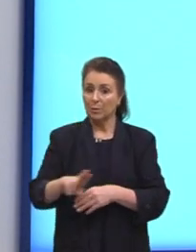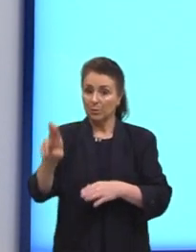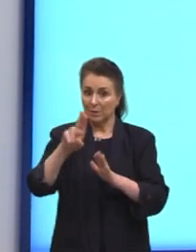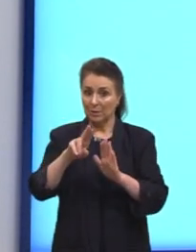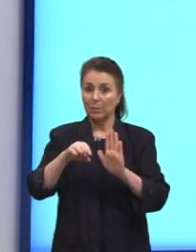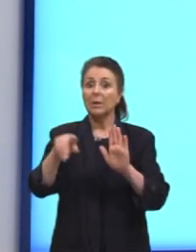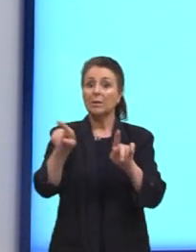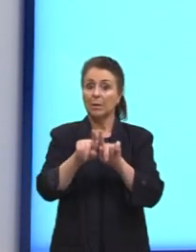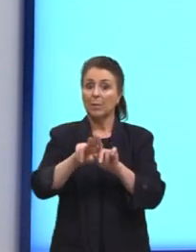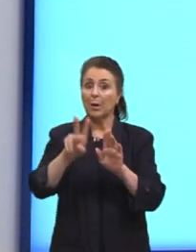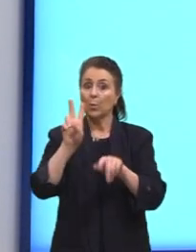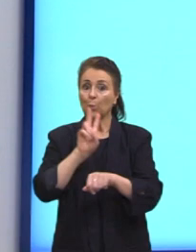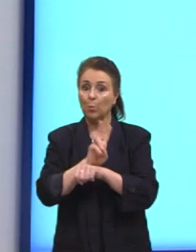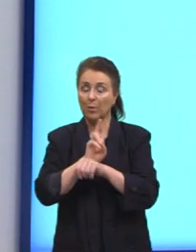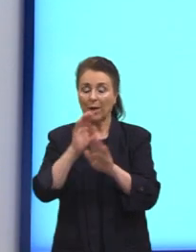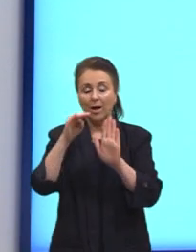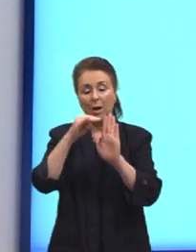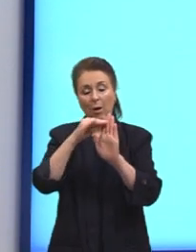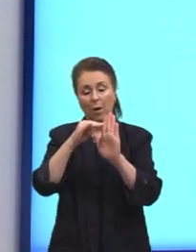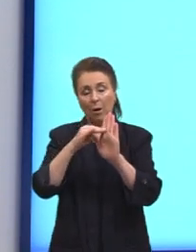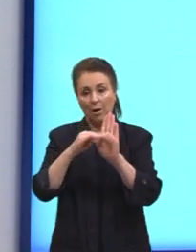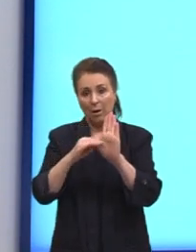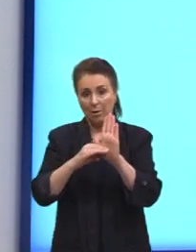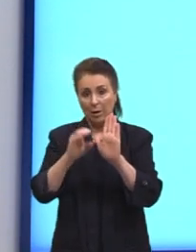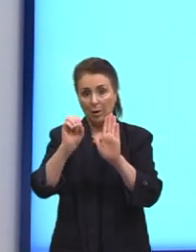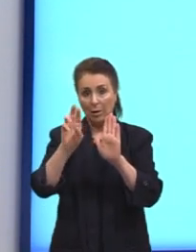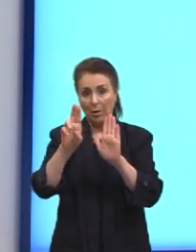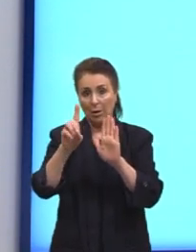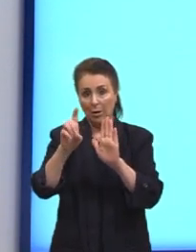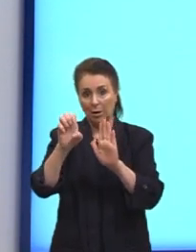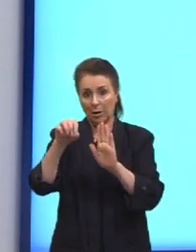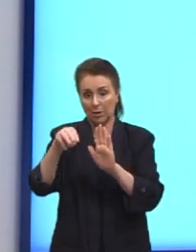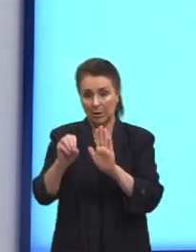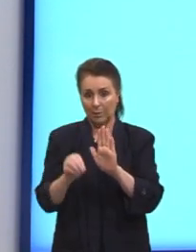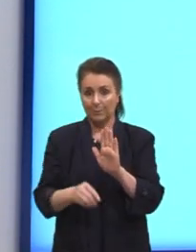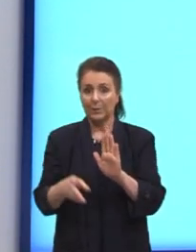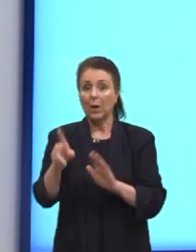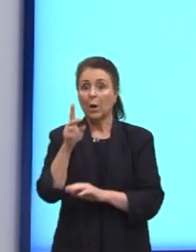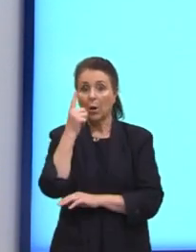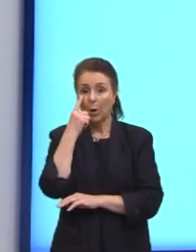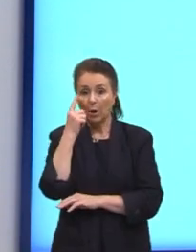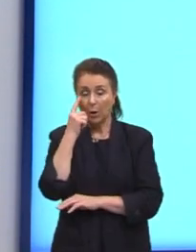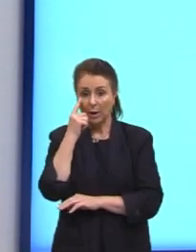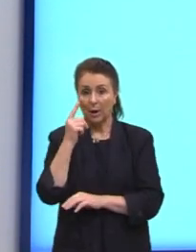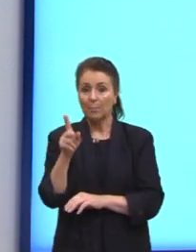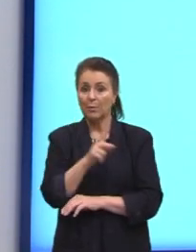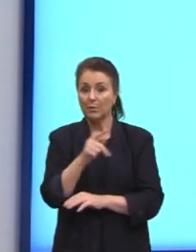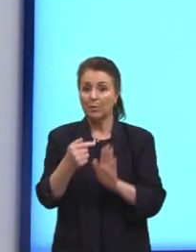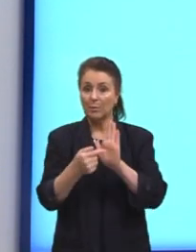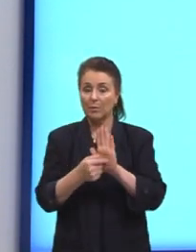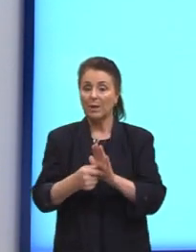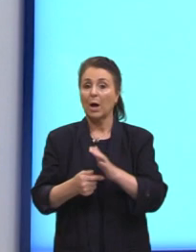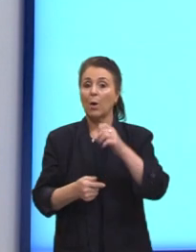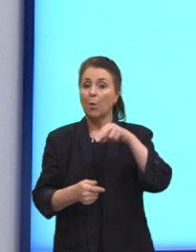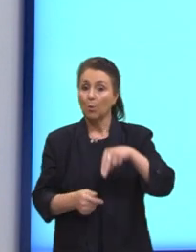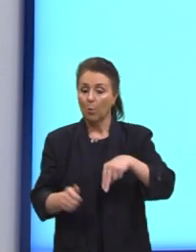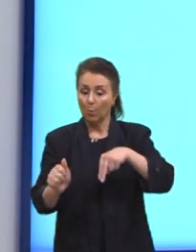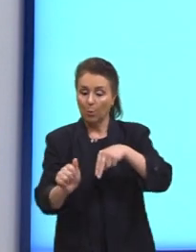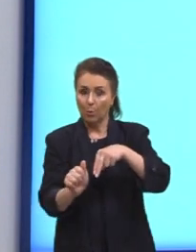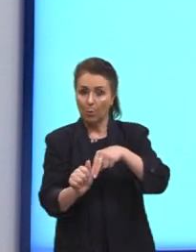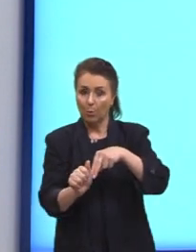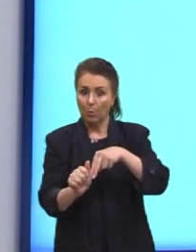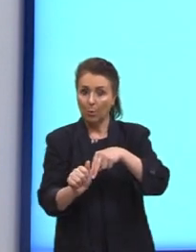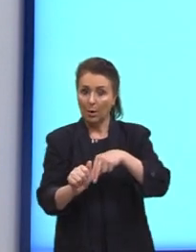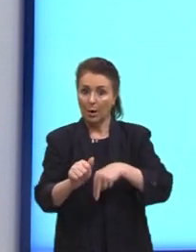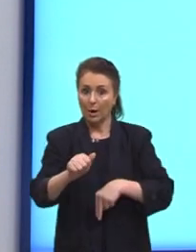importante. Aí eu trouxe um exemplo trazendo o anagrama que eu comentei com vocês. É muito comum dentro da análise a